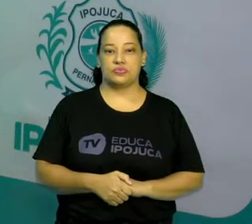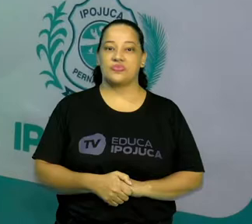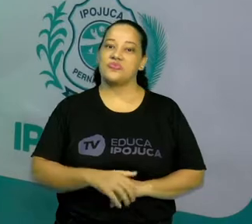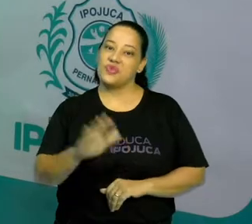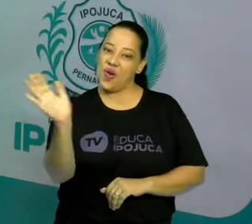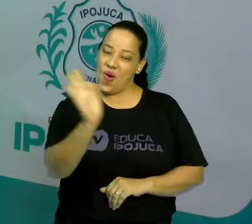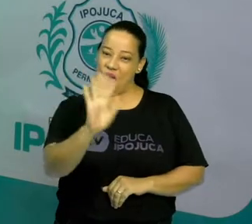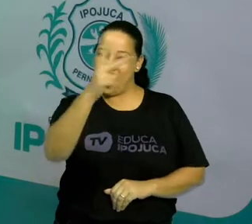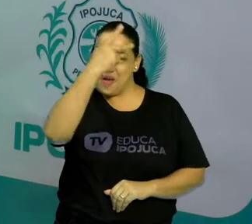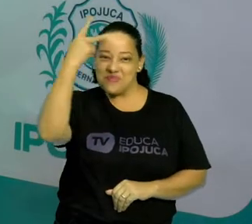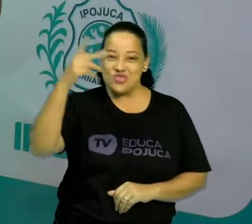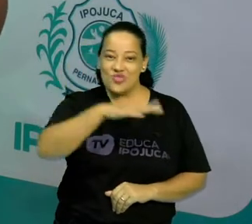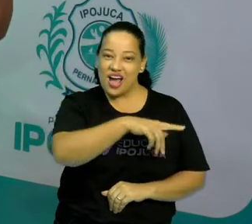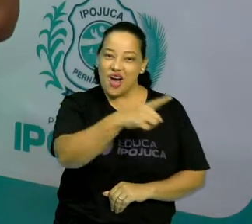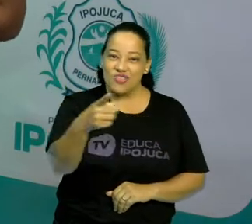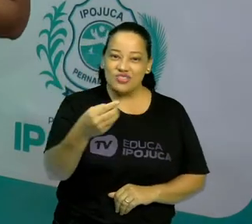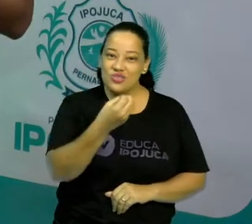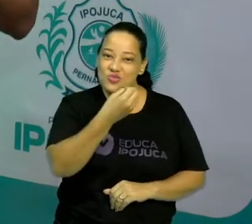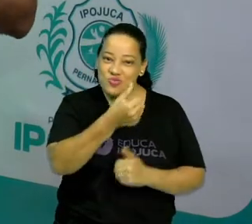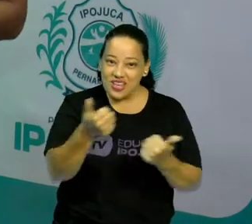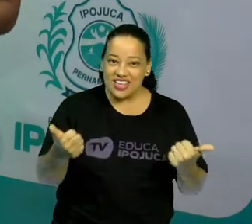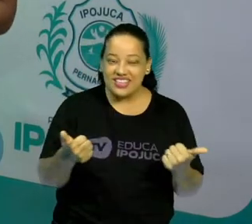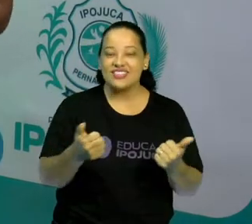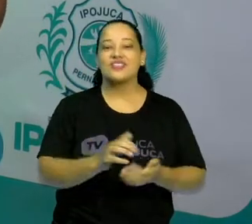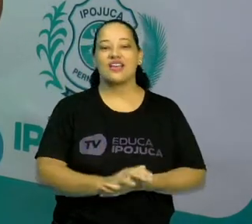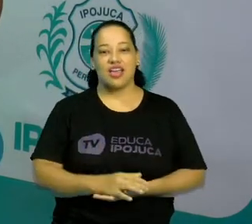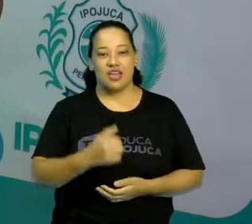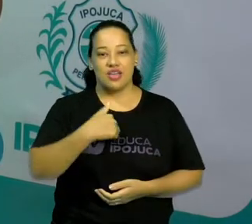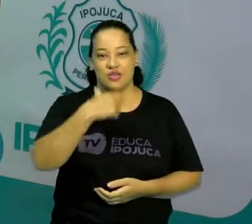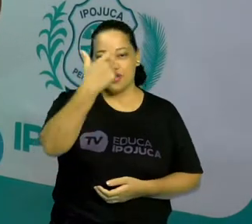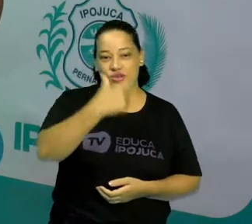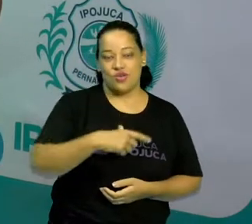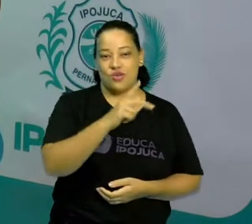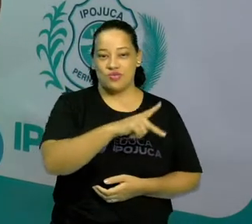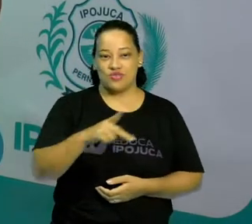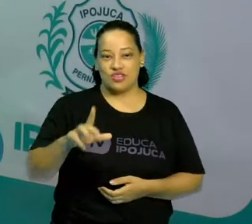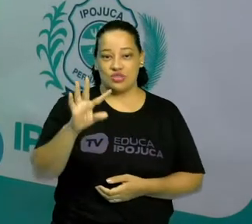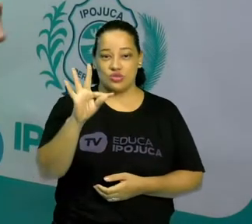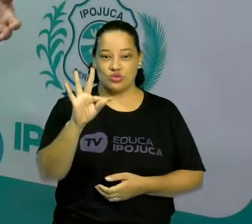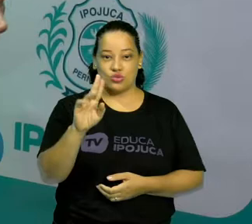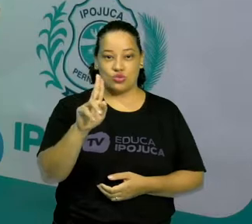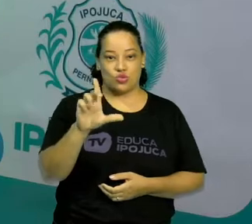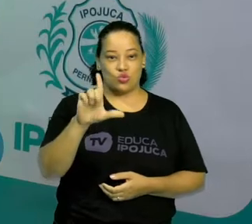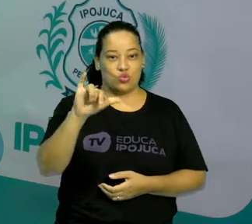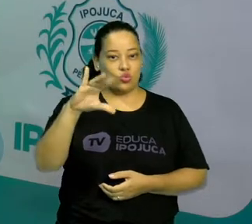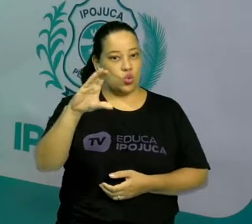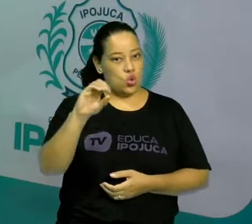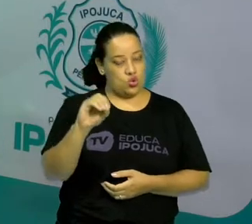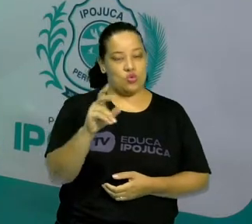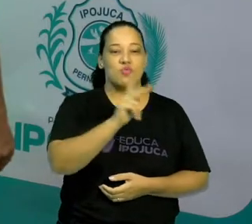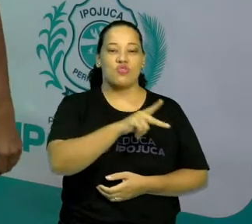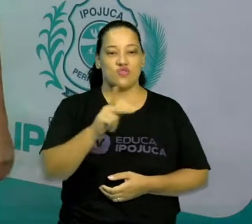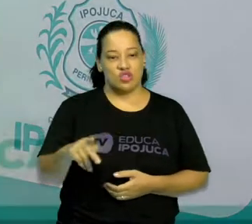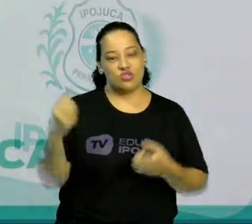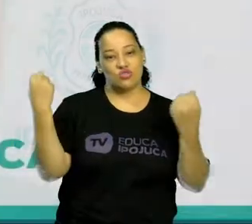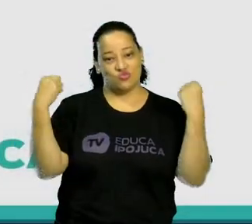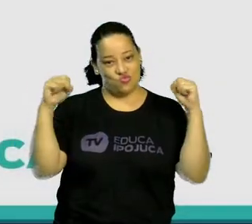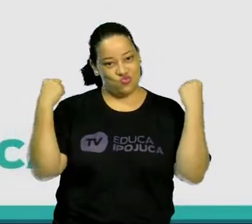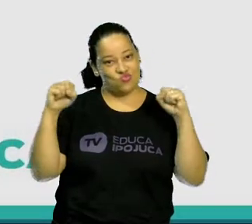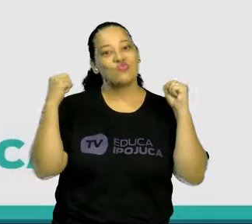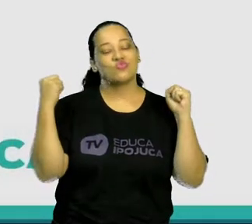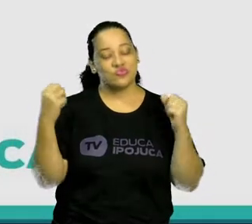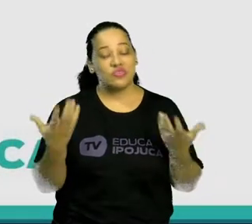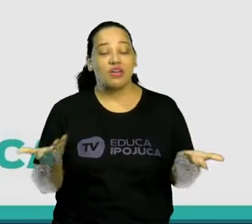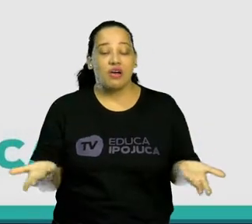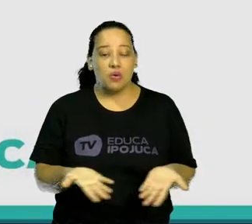Olá, pessoal! Tudo bom com vocês? Eu sou o professor Túlio, professor de Educação Física, e na aula de hoje nós vamos falar um pouco mais